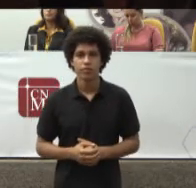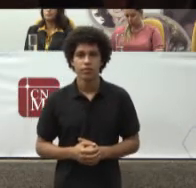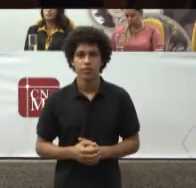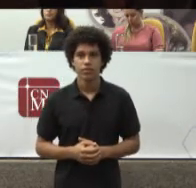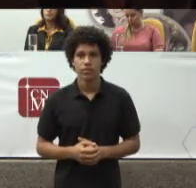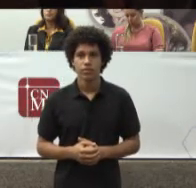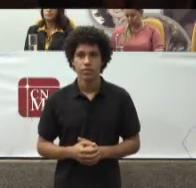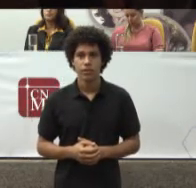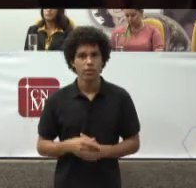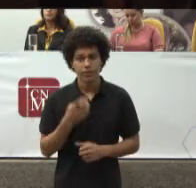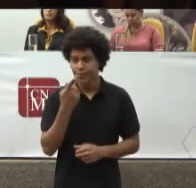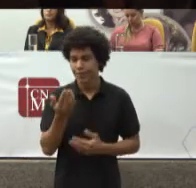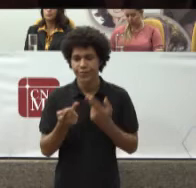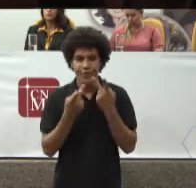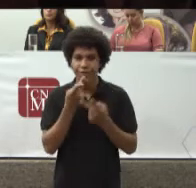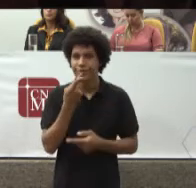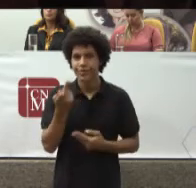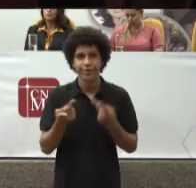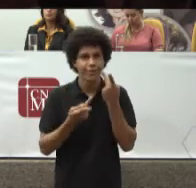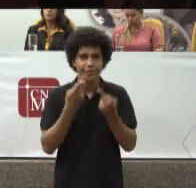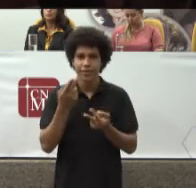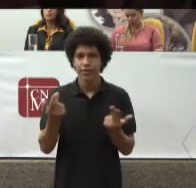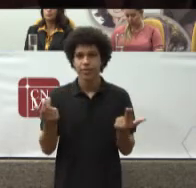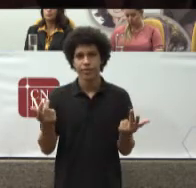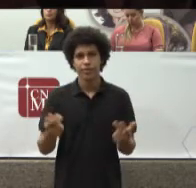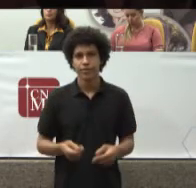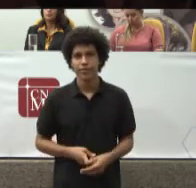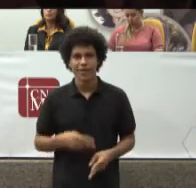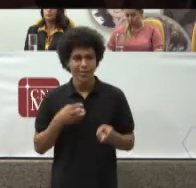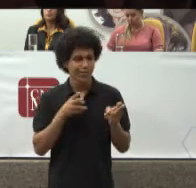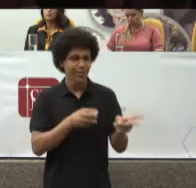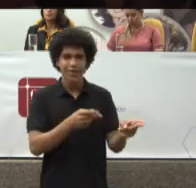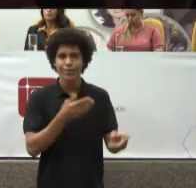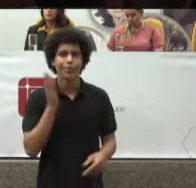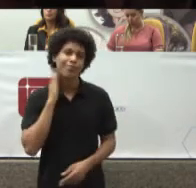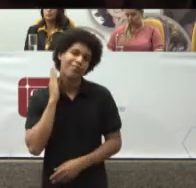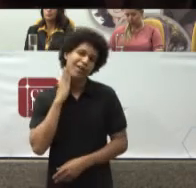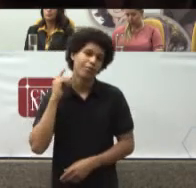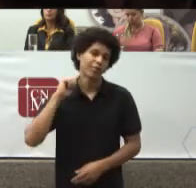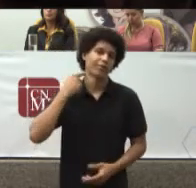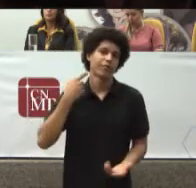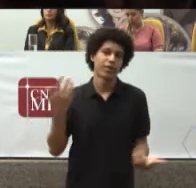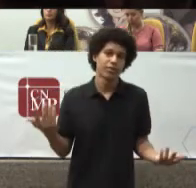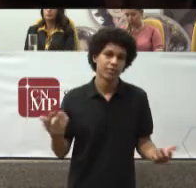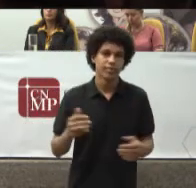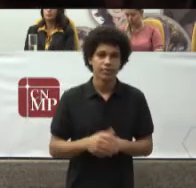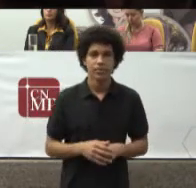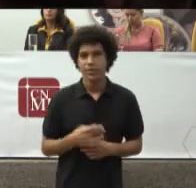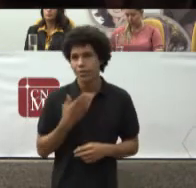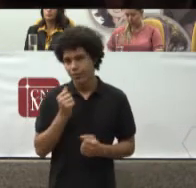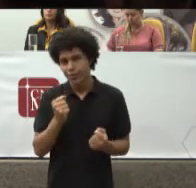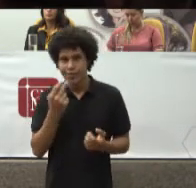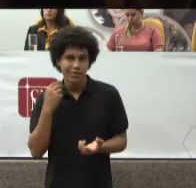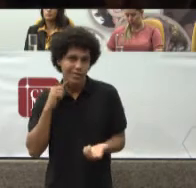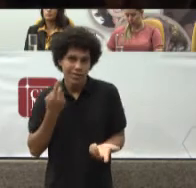Ladainha Se pudéssemos Assim dizer E atrás Da ladainha A vida humana